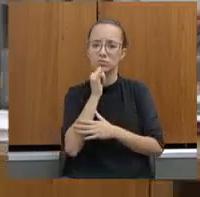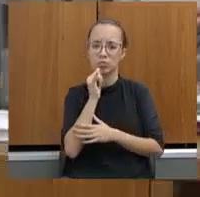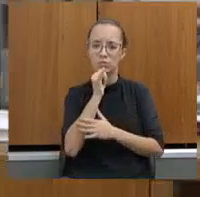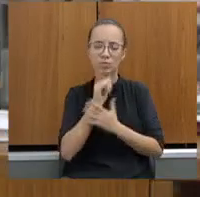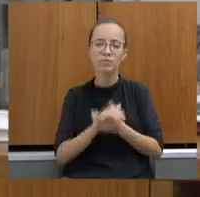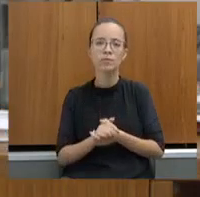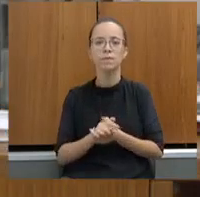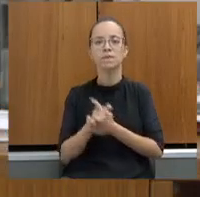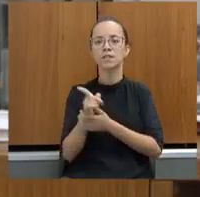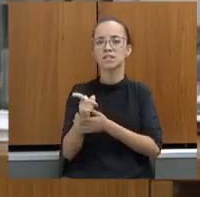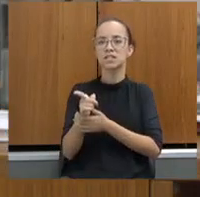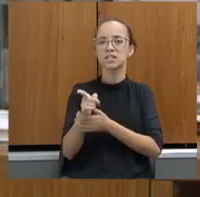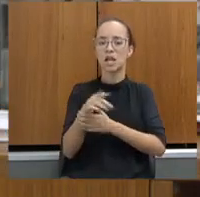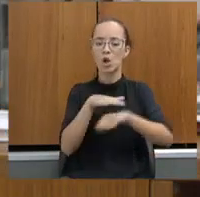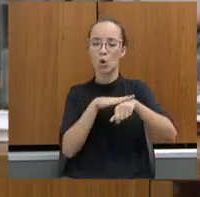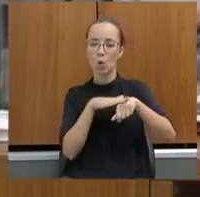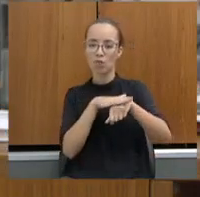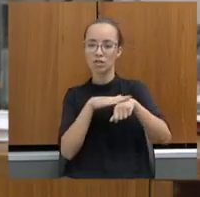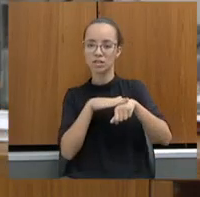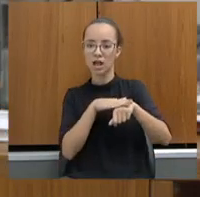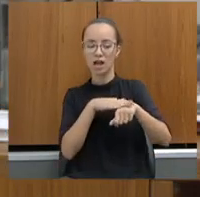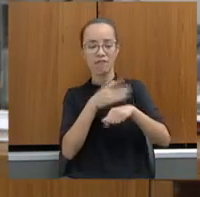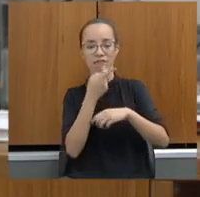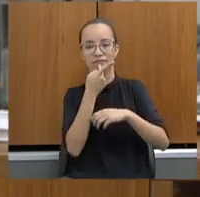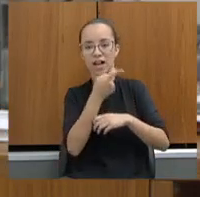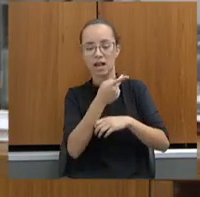você falar que um preso tem que ter disciplina.